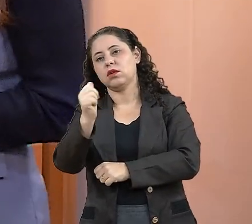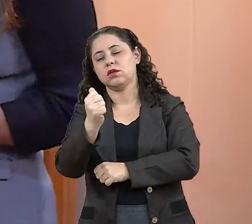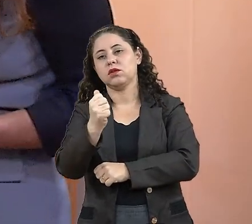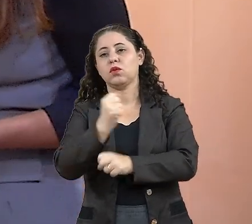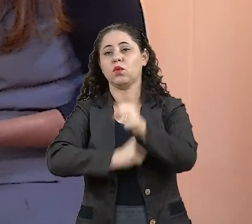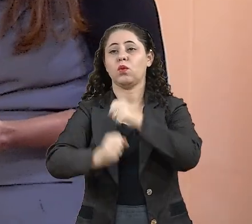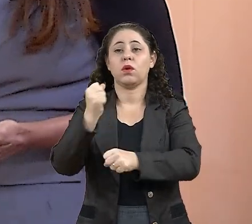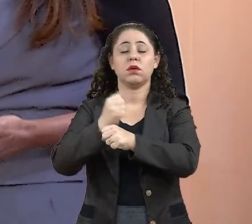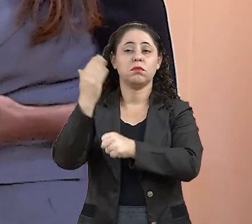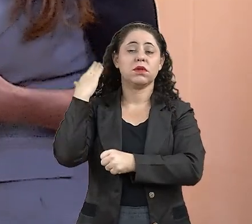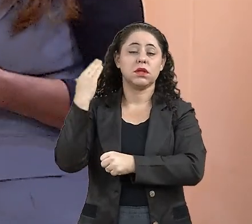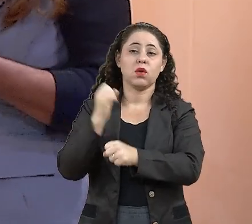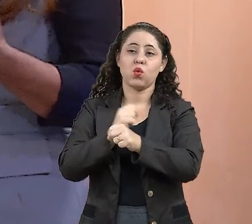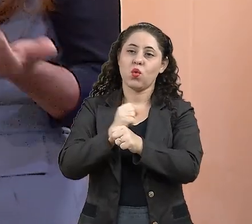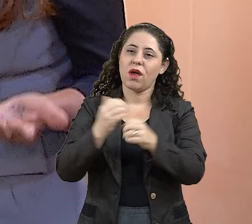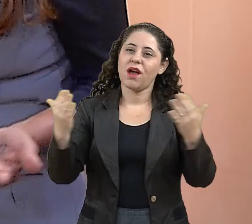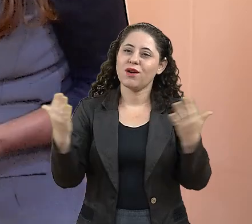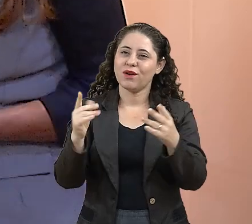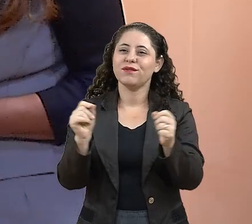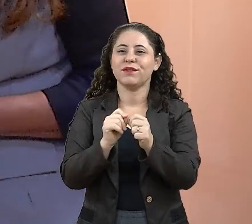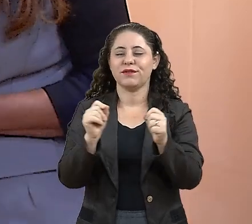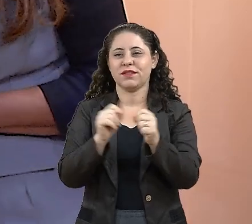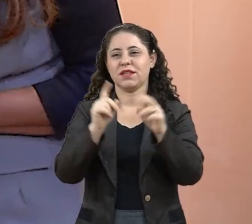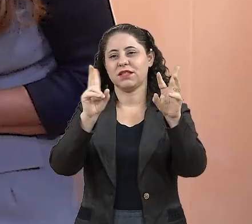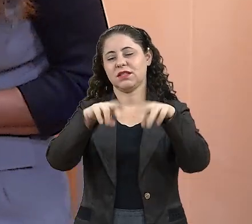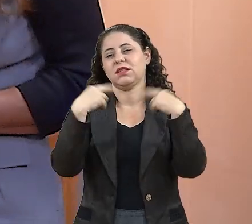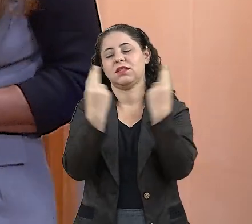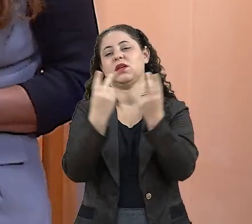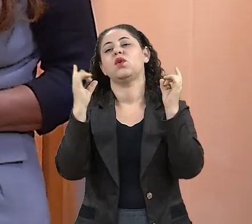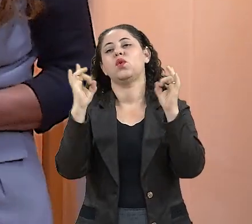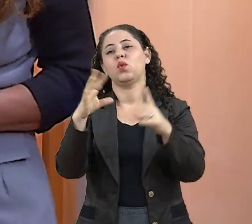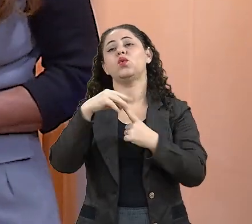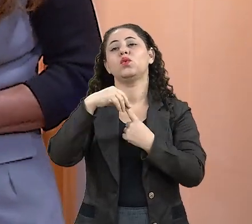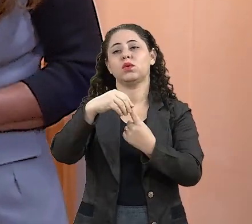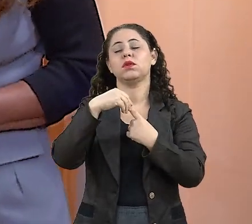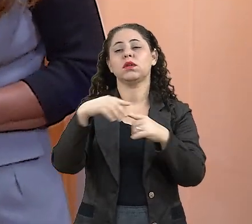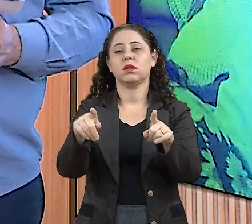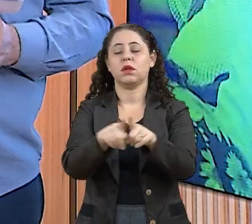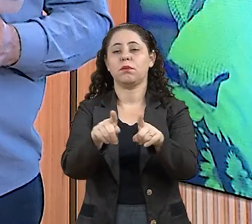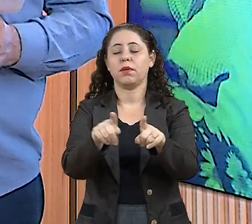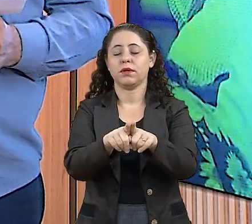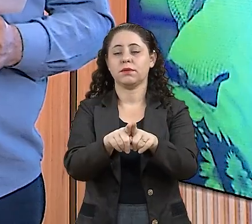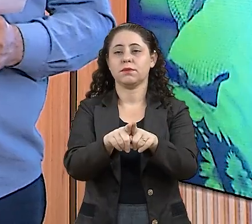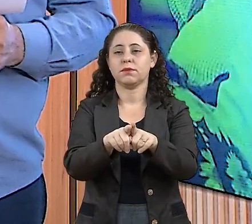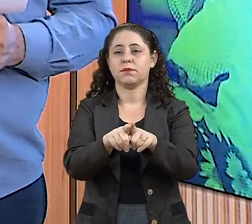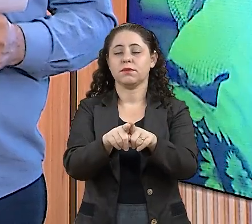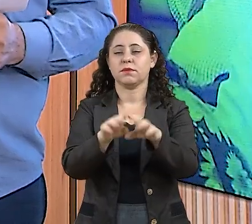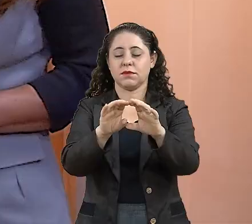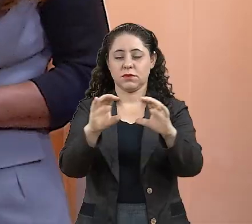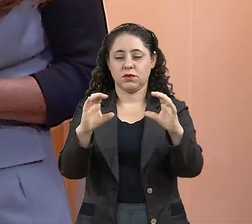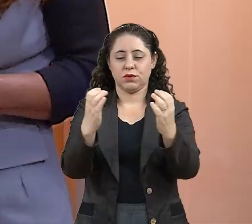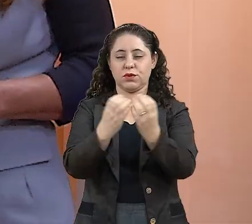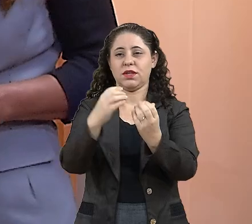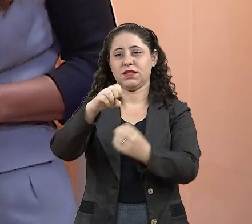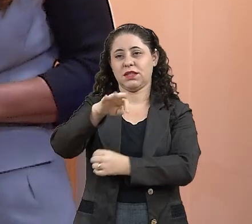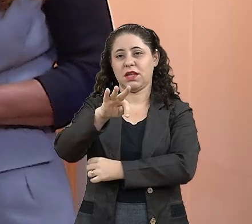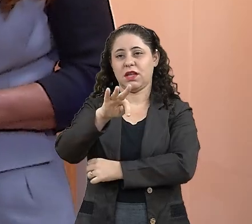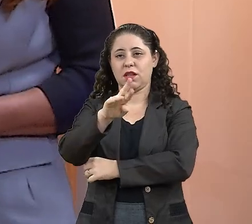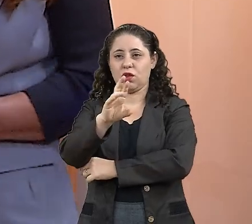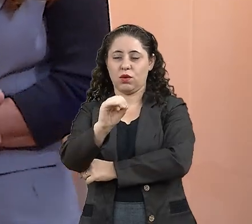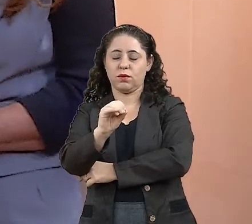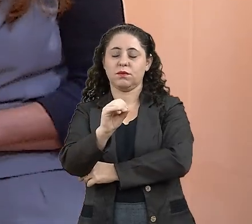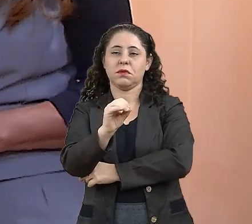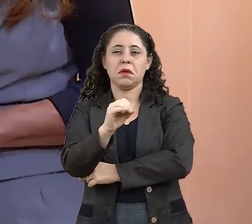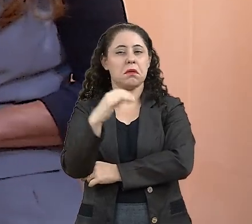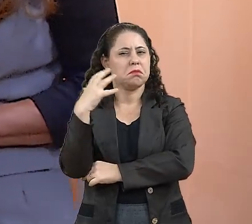passado e nesse ano, nós estamos fazendo sessão única também no centro de convenções. Cresceu, né? Cresceu, ficou robusta,